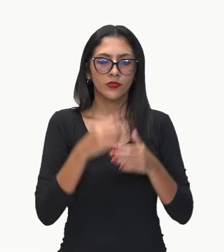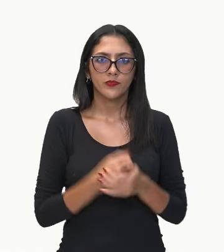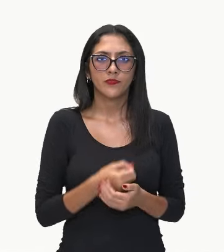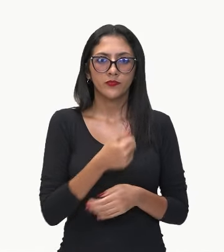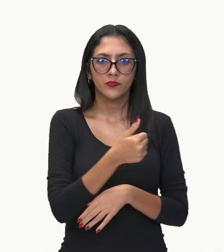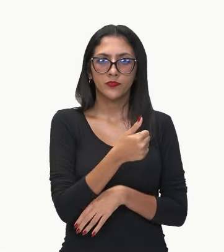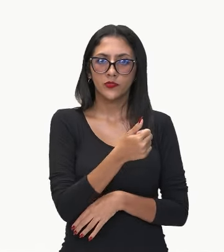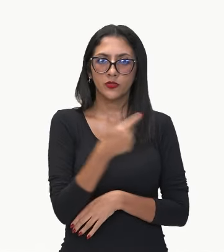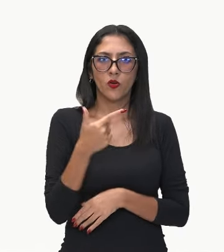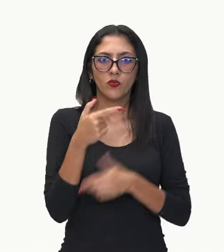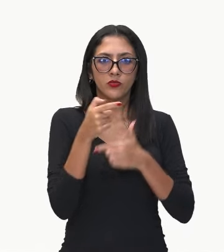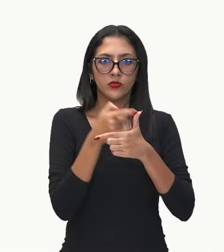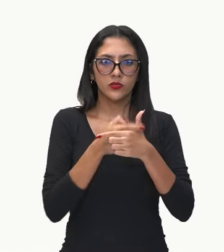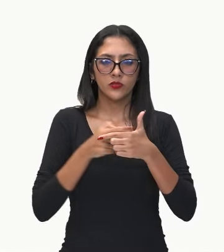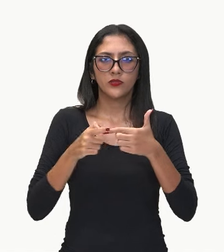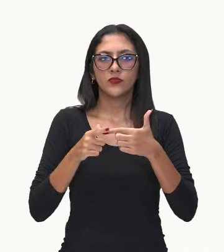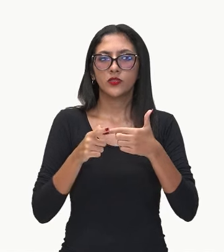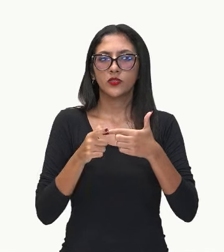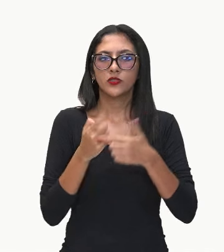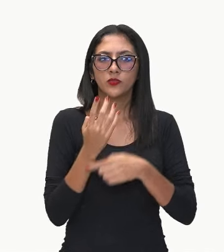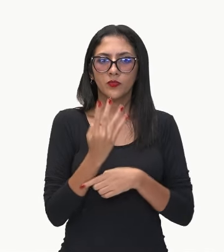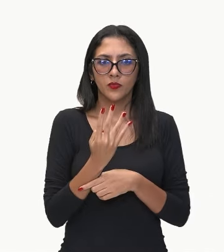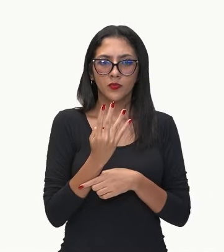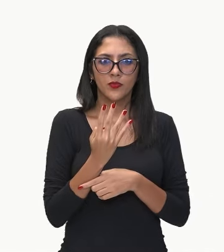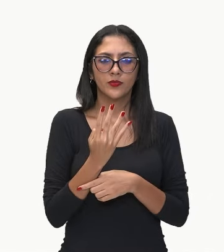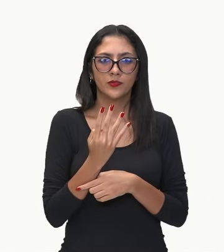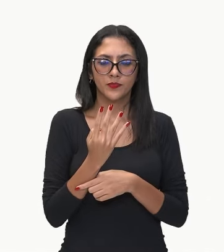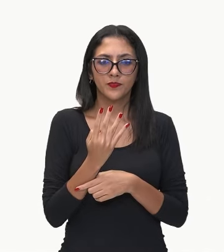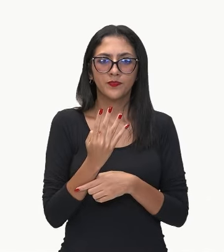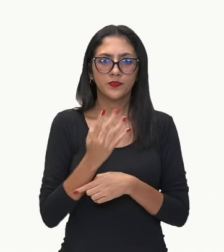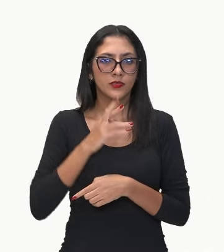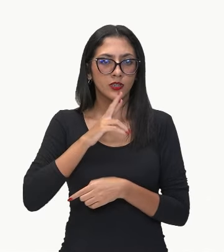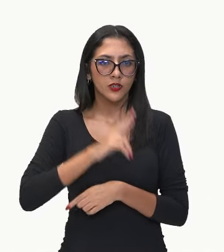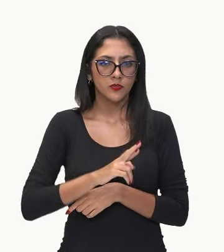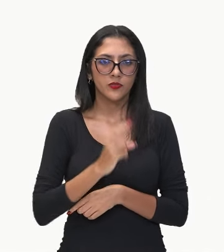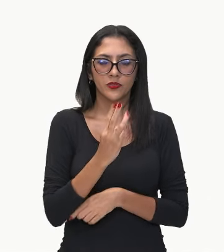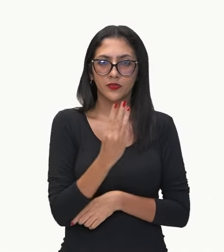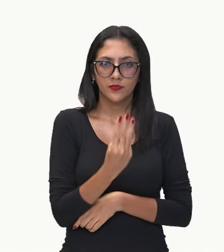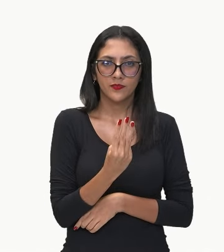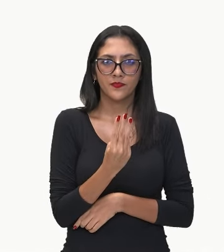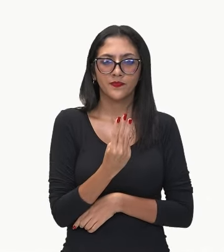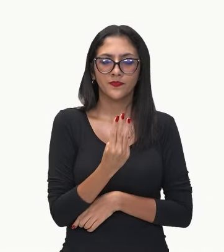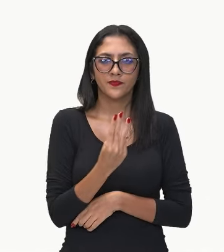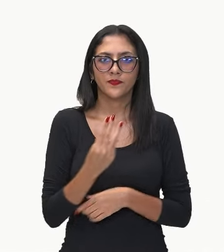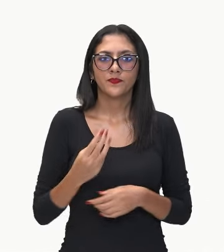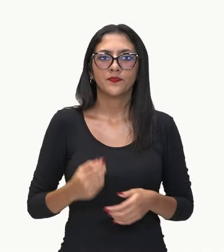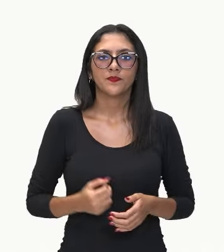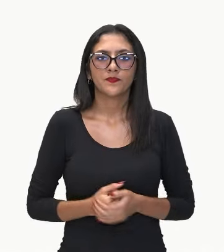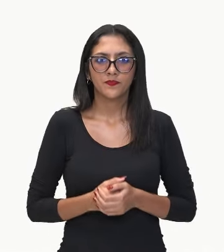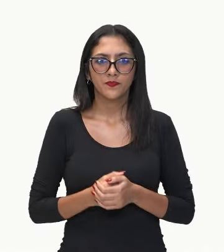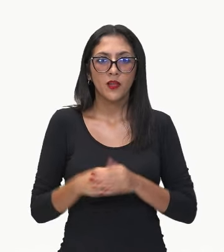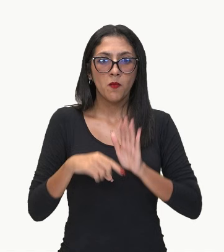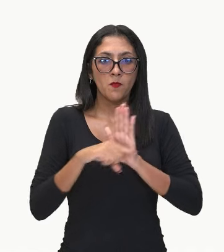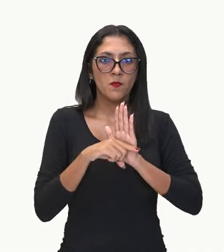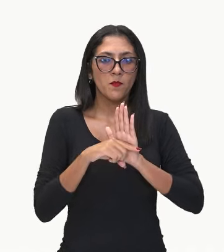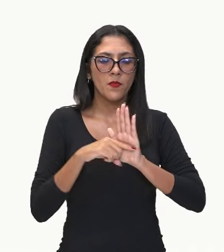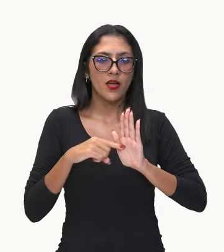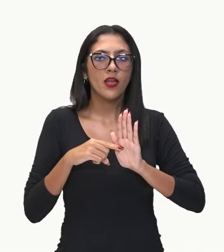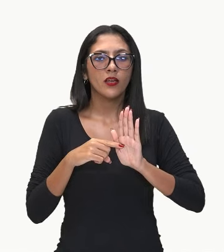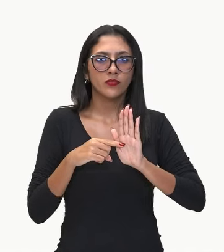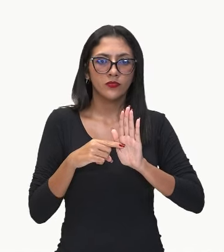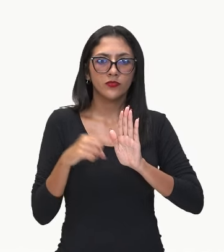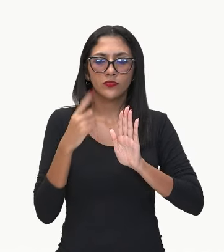dividido por 4, teremos 3 como resultado. Menos aqui o